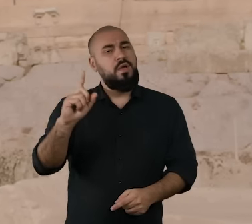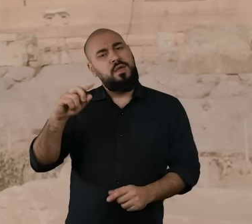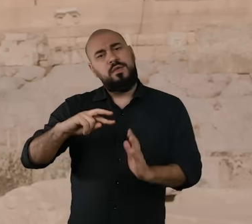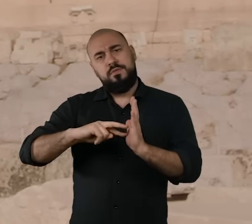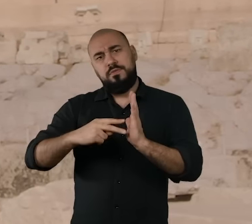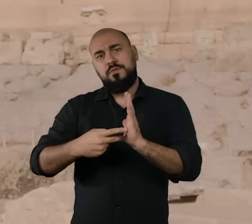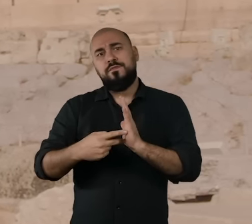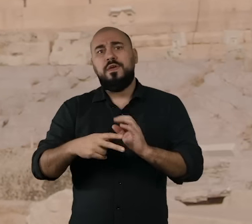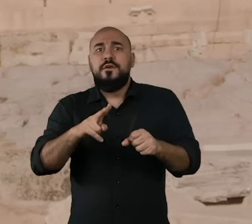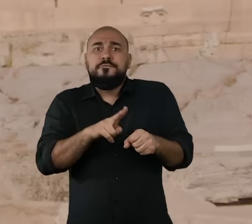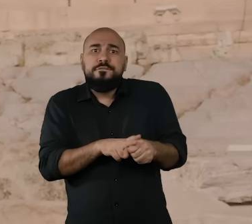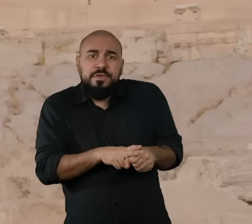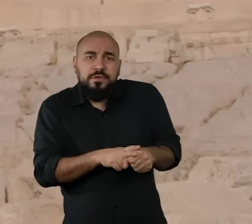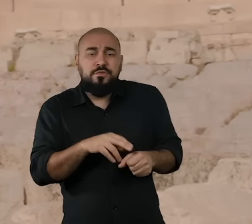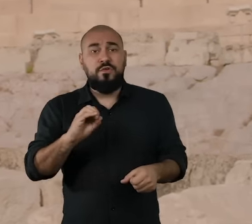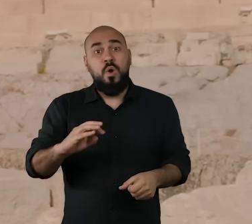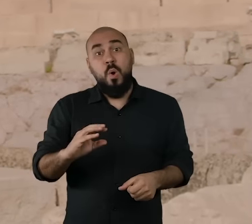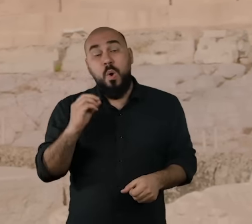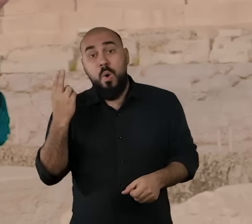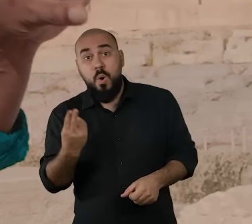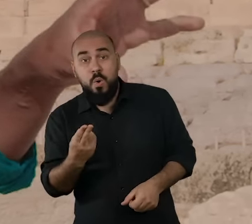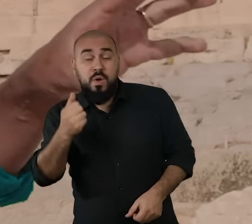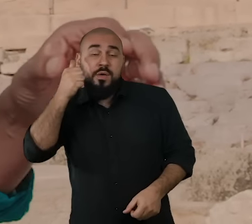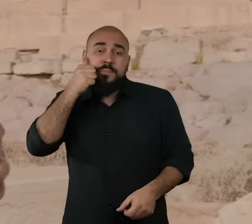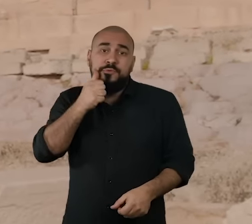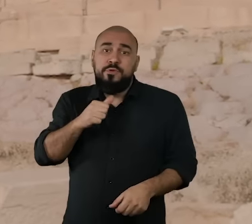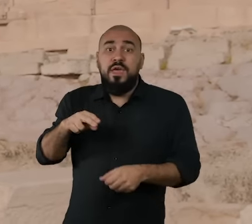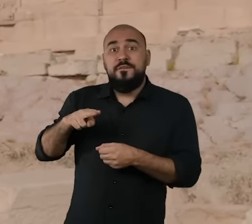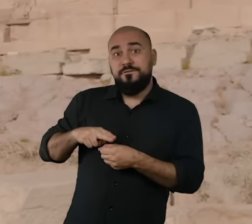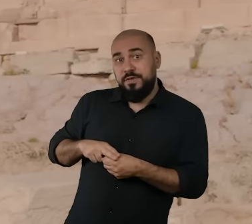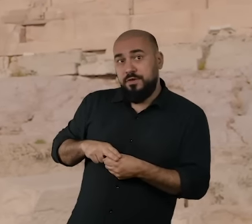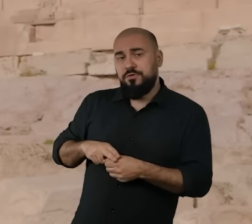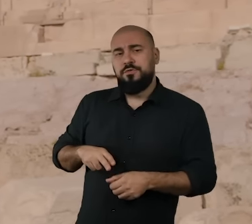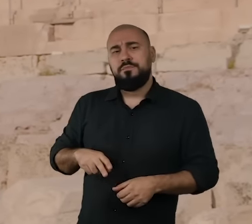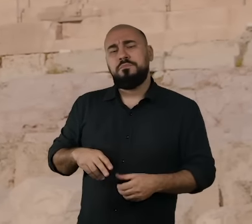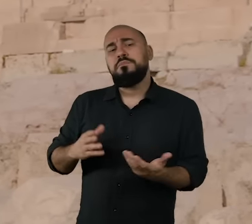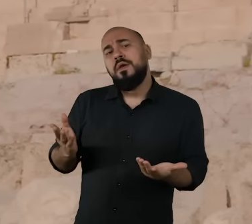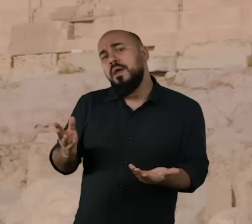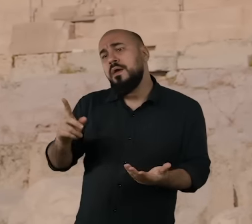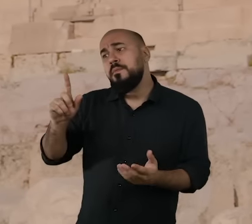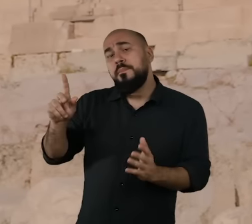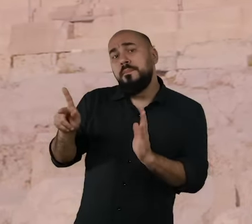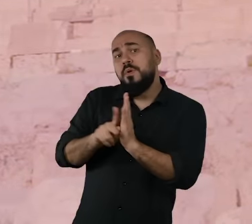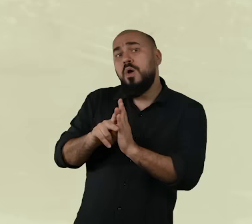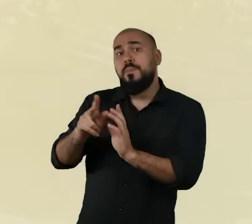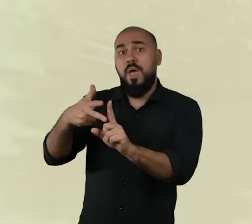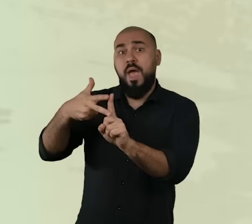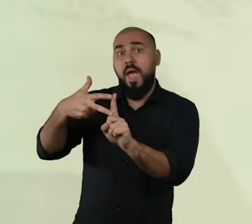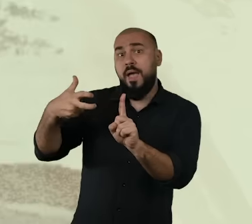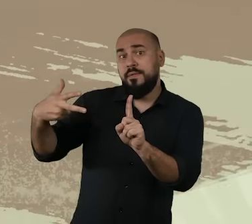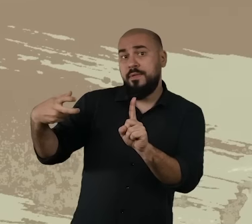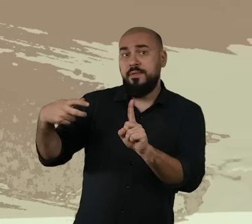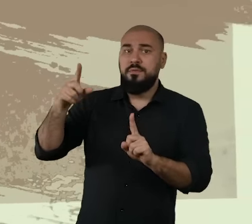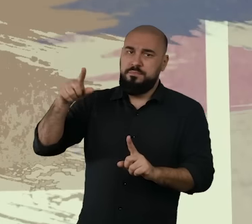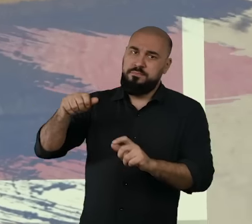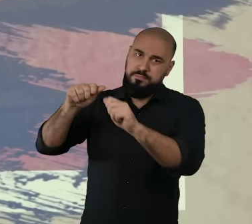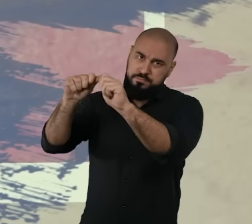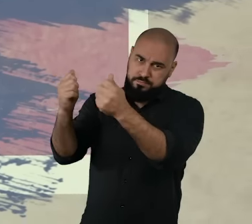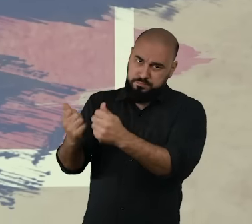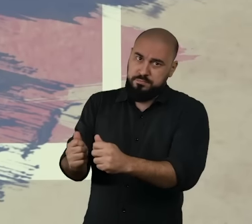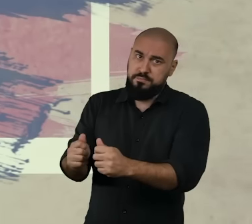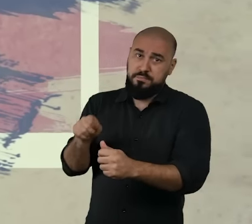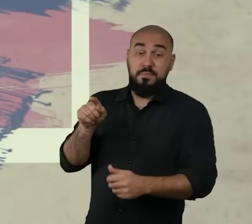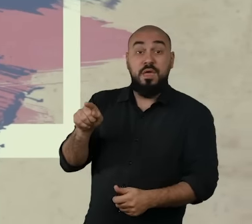Havia toda uma ligação teológica entre esse termo e a própria deusa Atena, que fulgurantemente